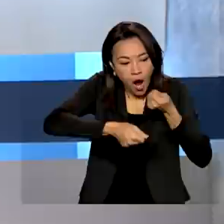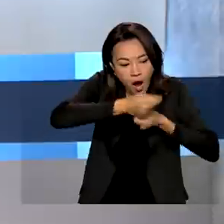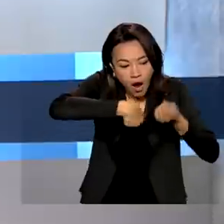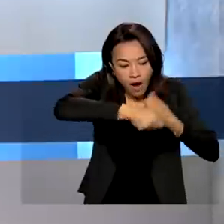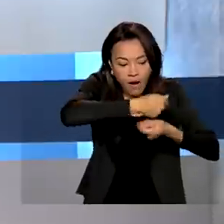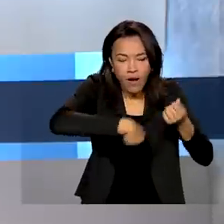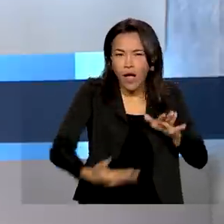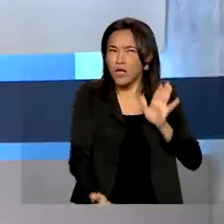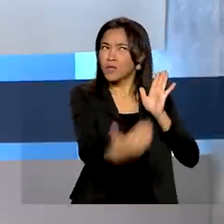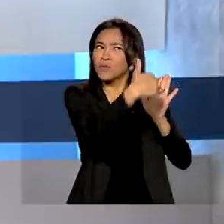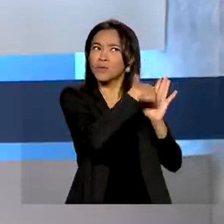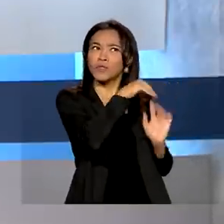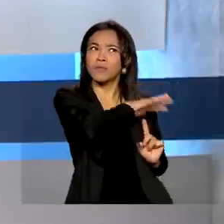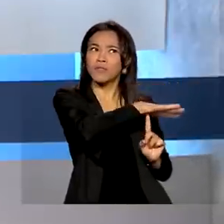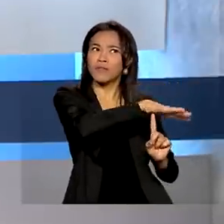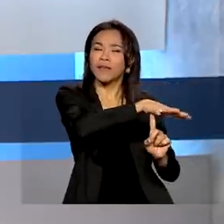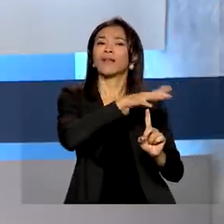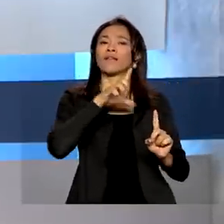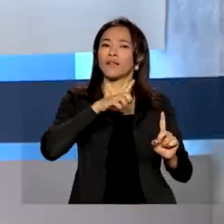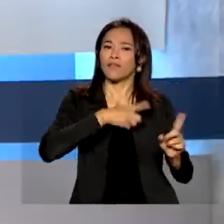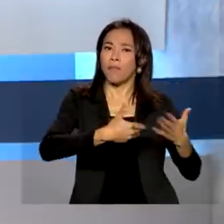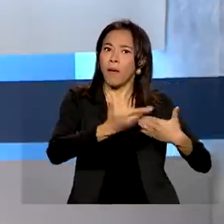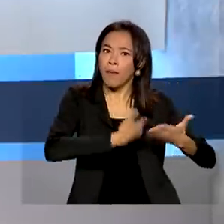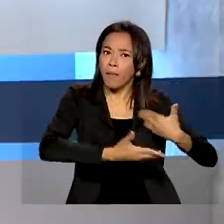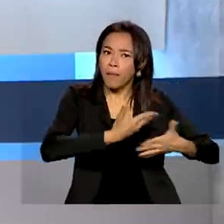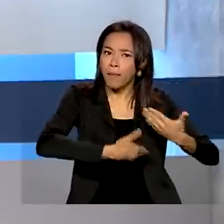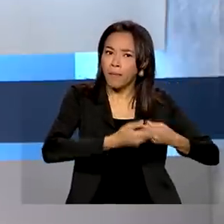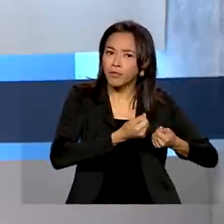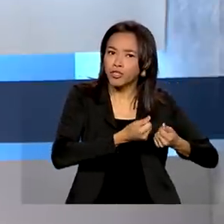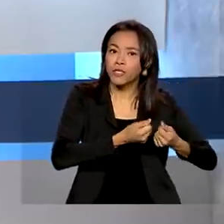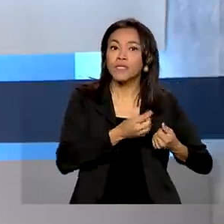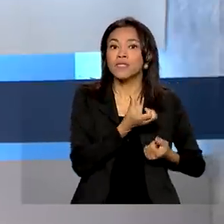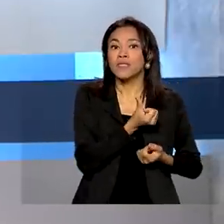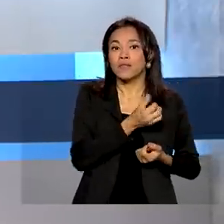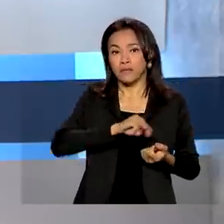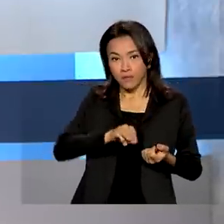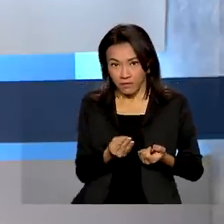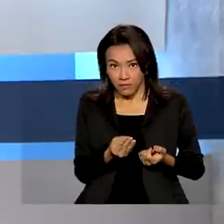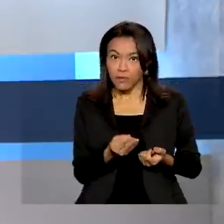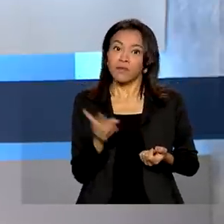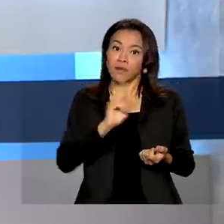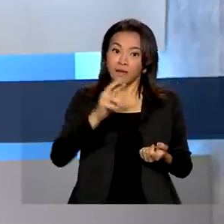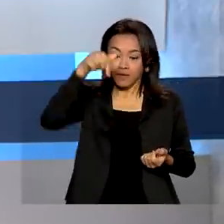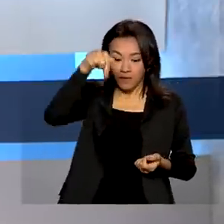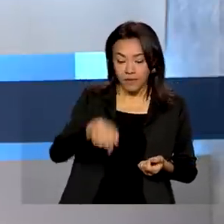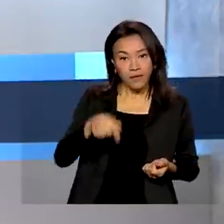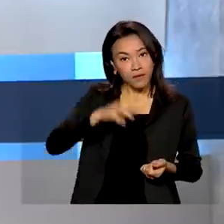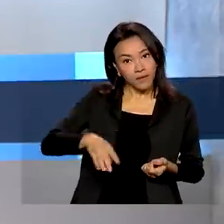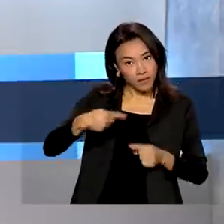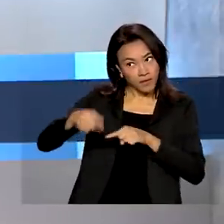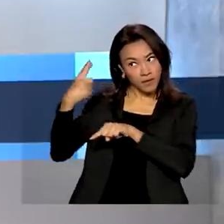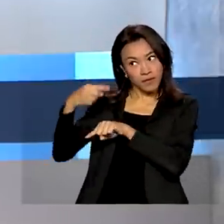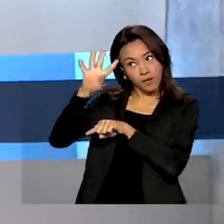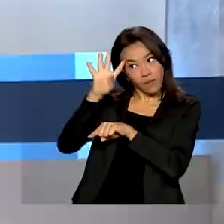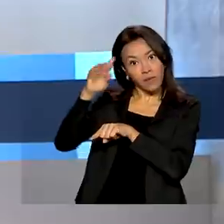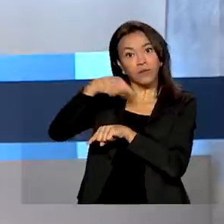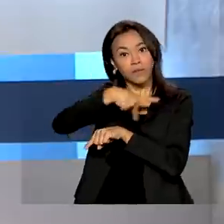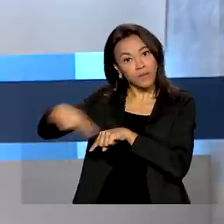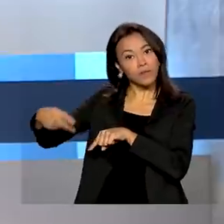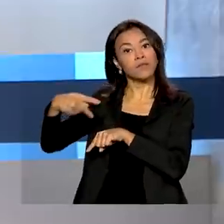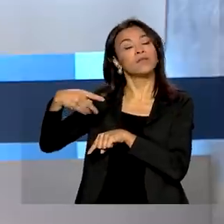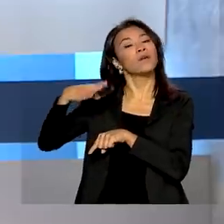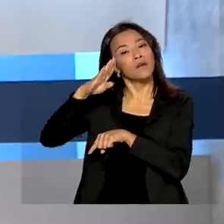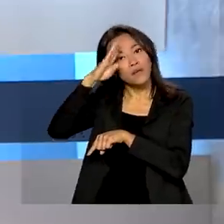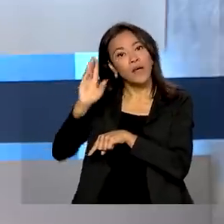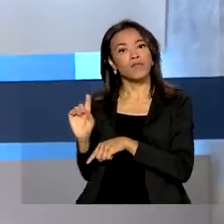últimas edições, a feira movimentou em média cerca de 600 milhões de reais. Nessa quarta-feira, o presidente Jair Bolsonaro visitou